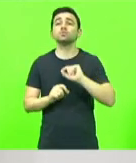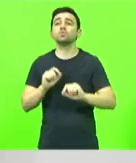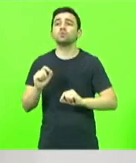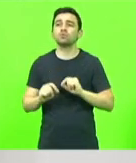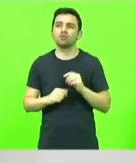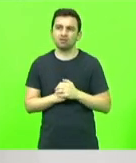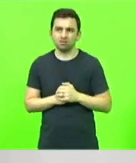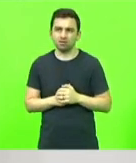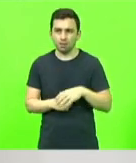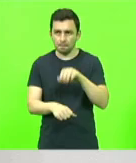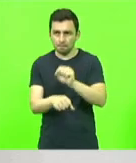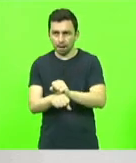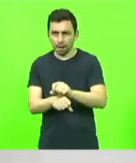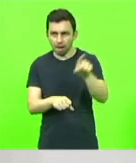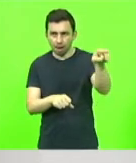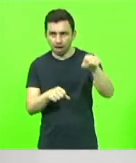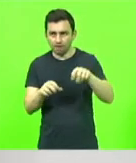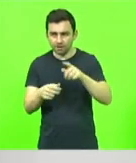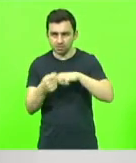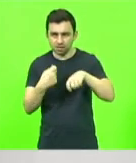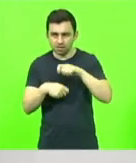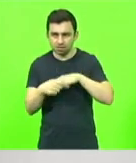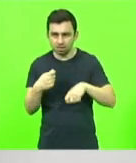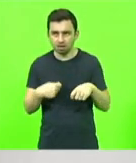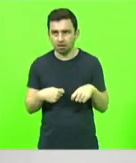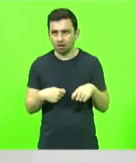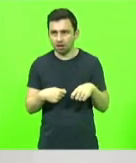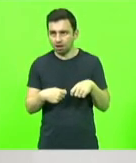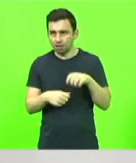Está parando na fazenda? Está parando na